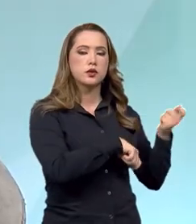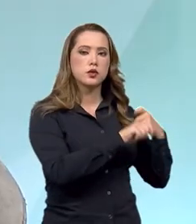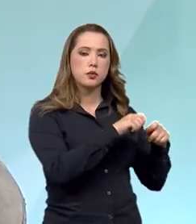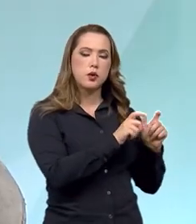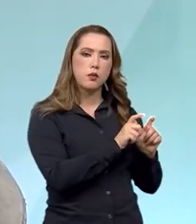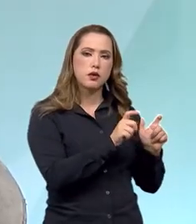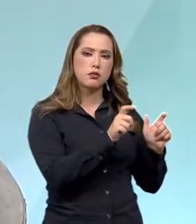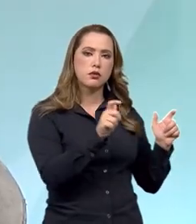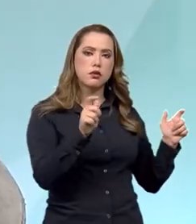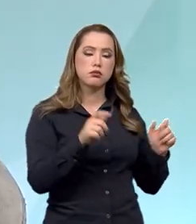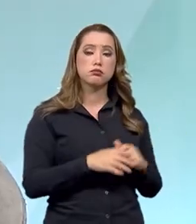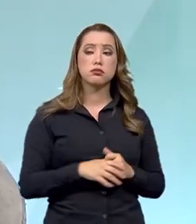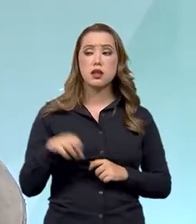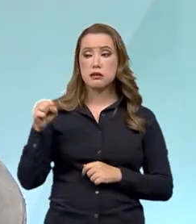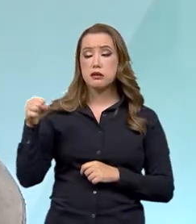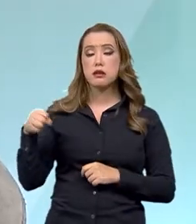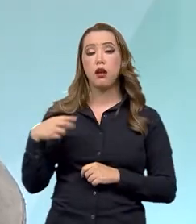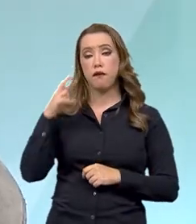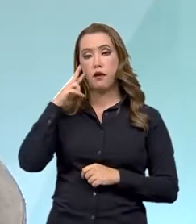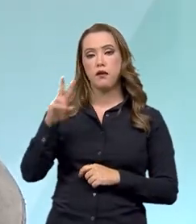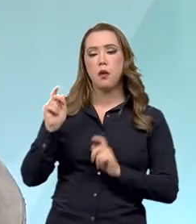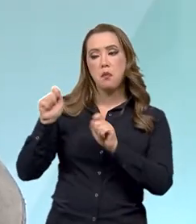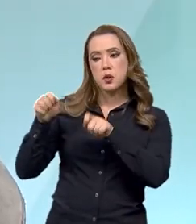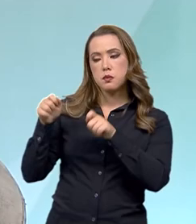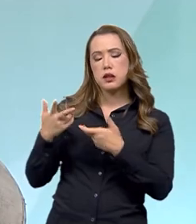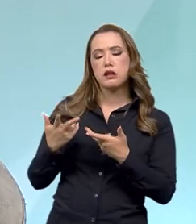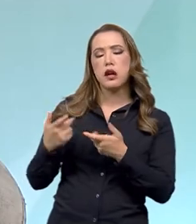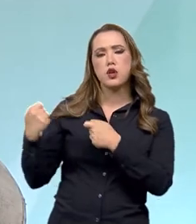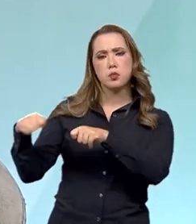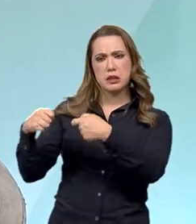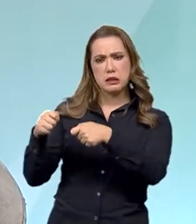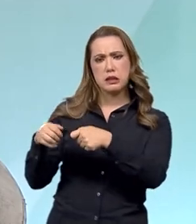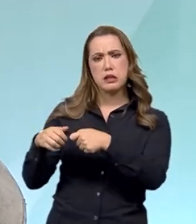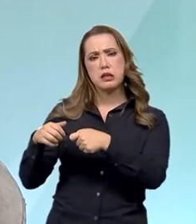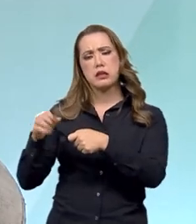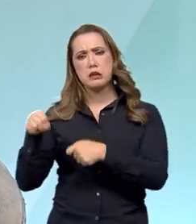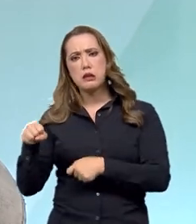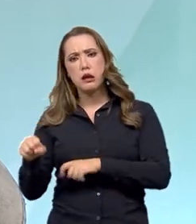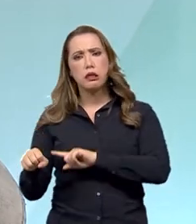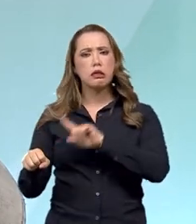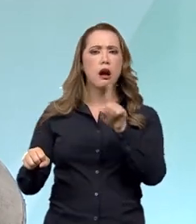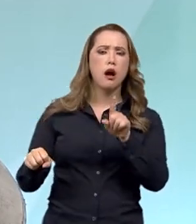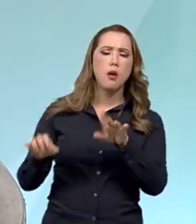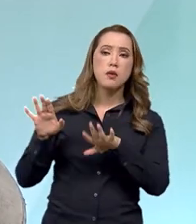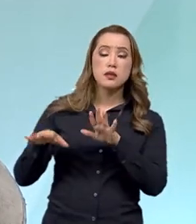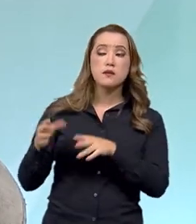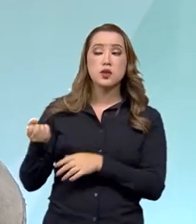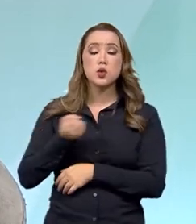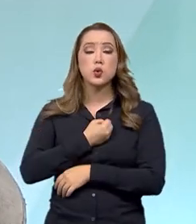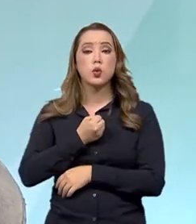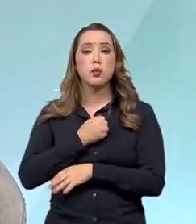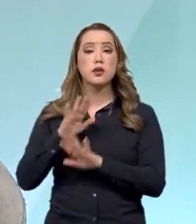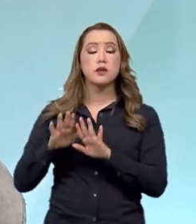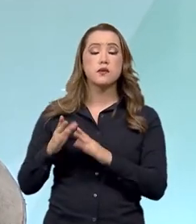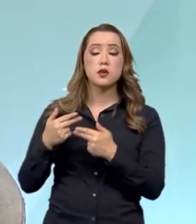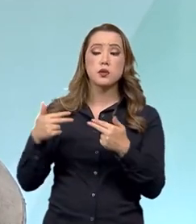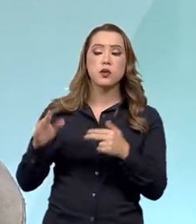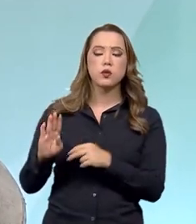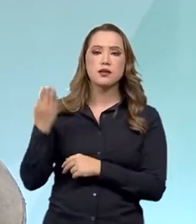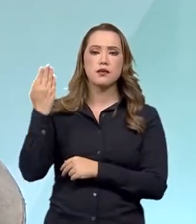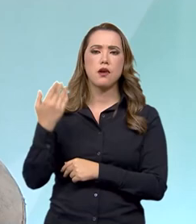Ele verifica. Ó, esse produto é viável e tem uma rastreabilidade. Justifica isso. Seja em quantidade, seja em caso de falsificação.